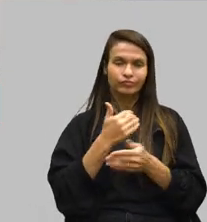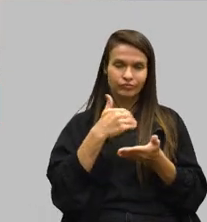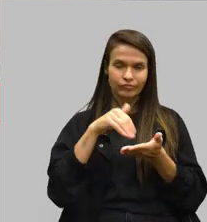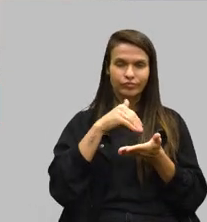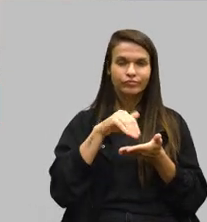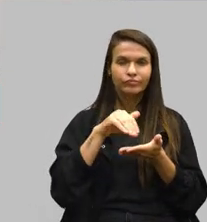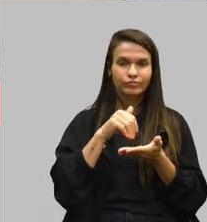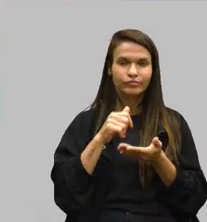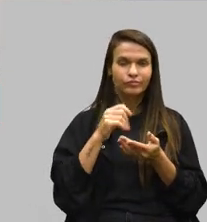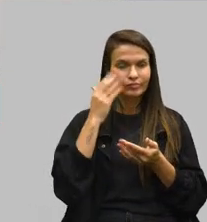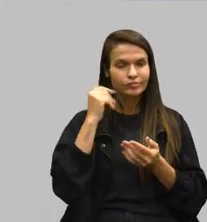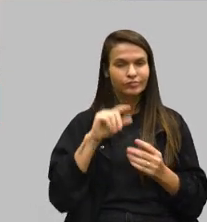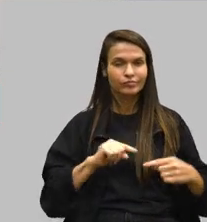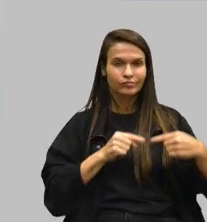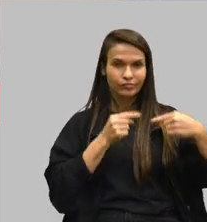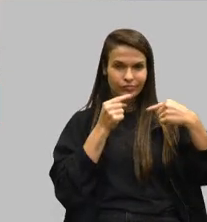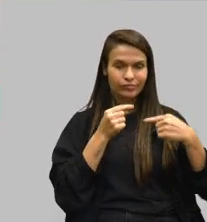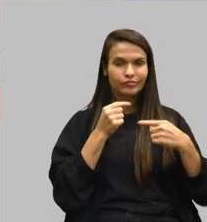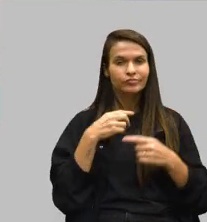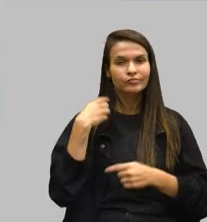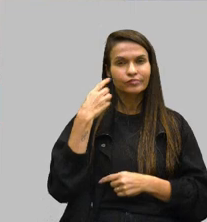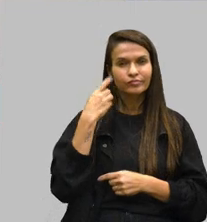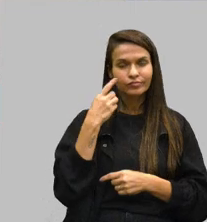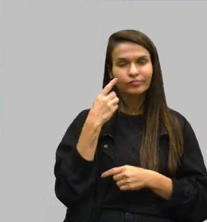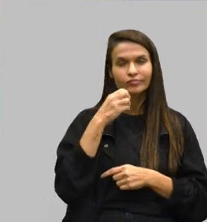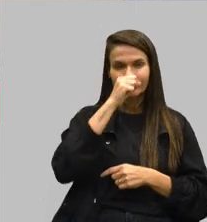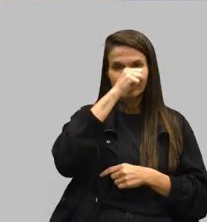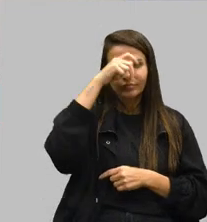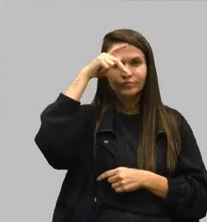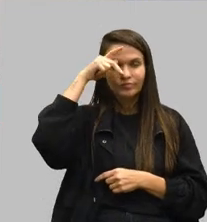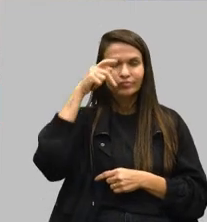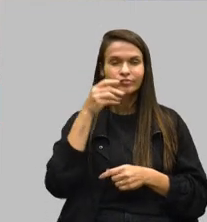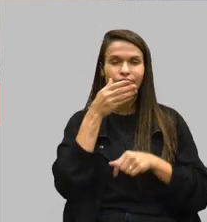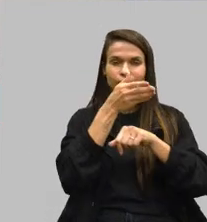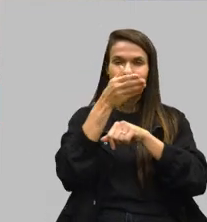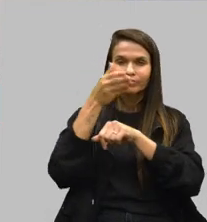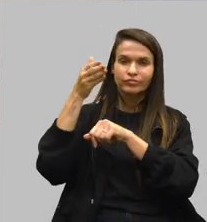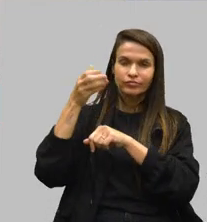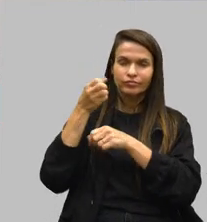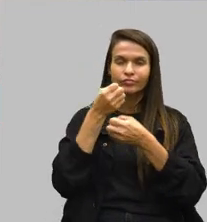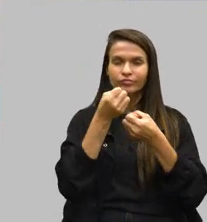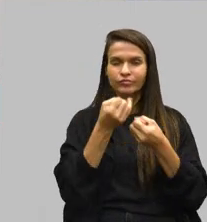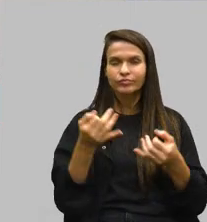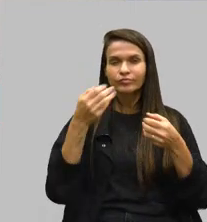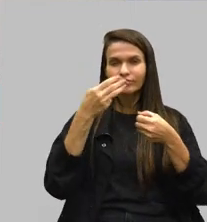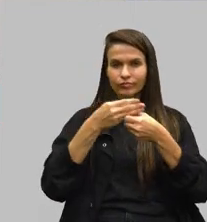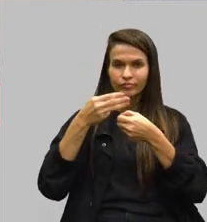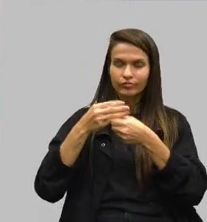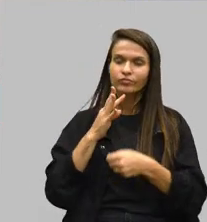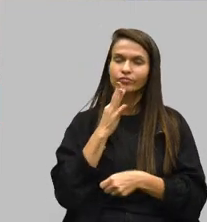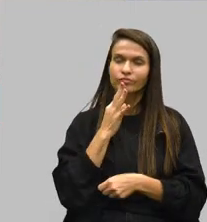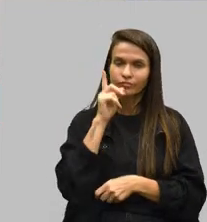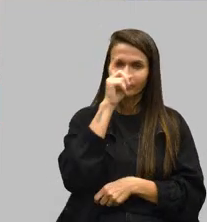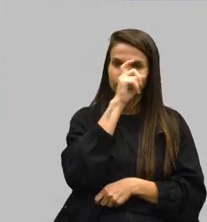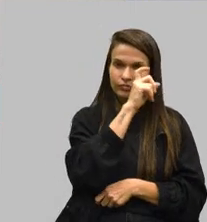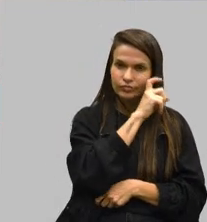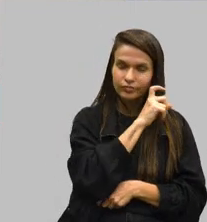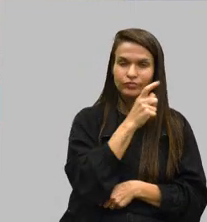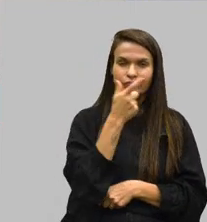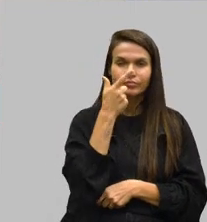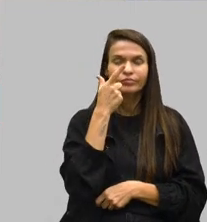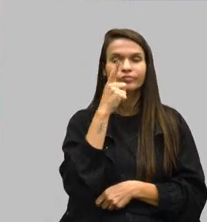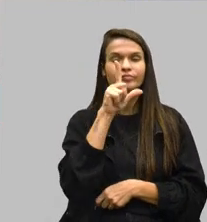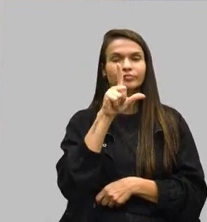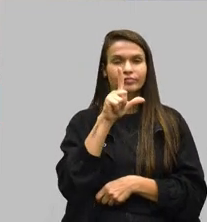você como uma deputada municipalista que está em diversos municípios do nosso Estado, conhece bem as dificuldades de alcançarmos